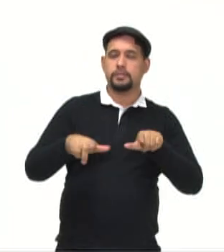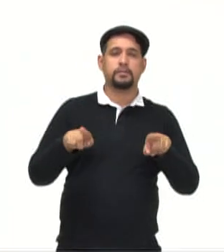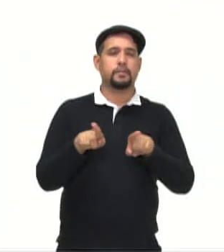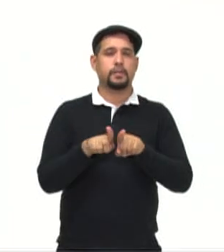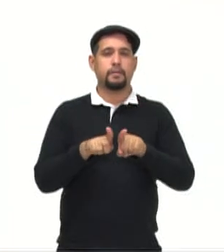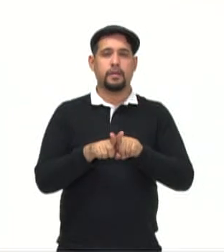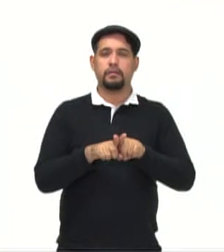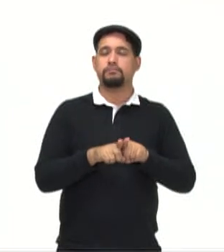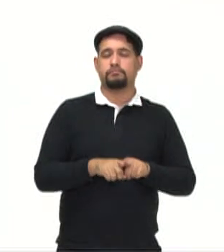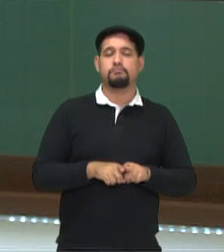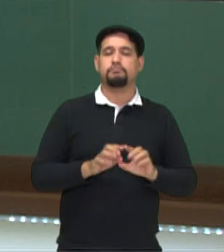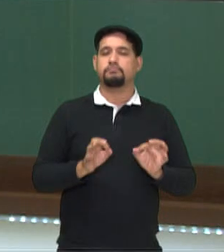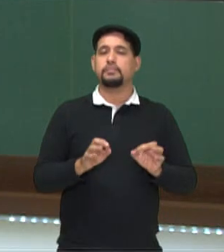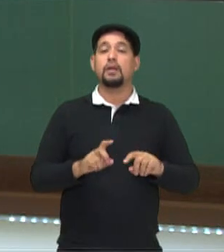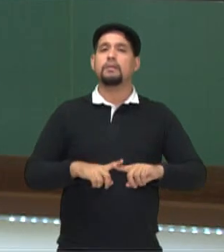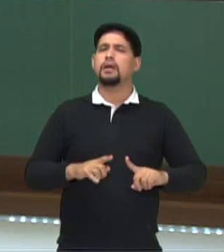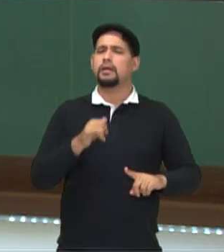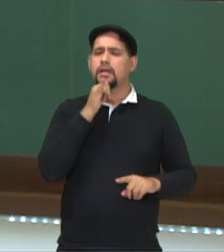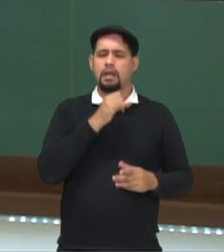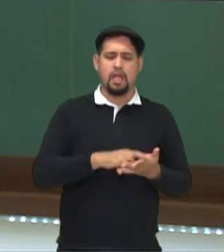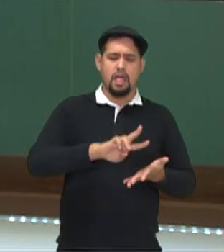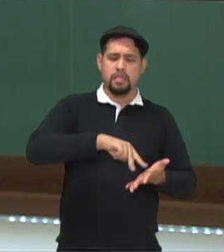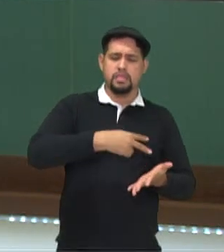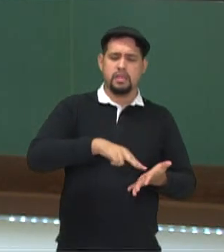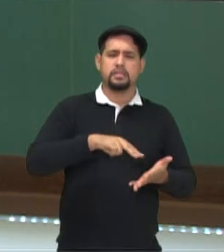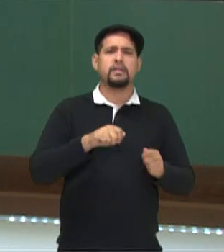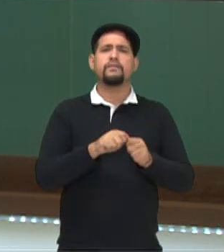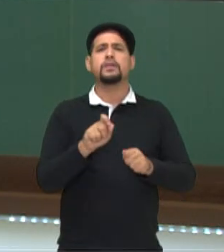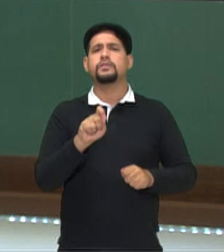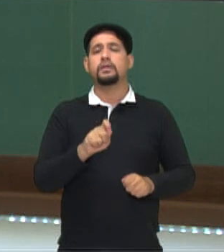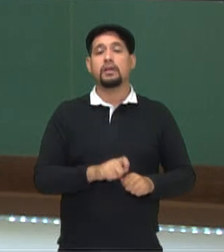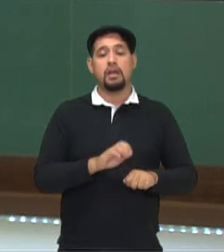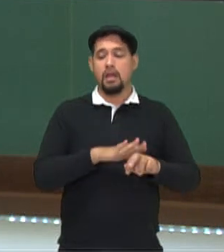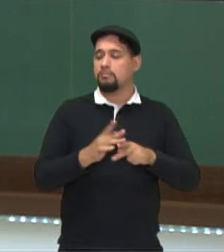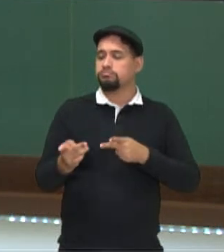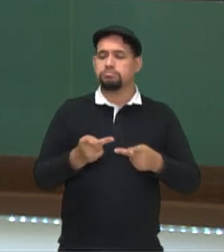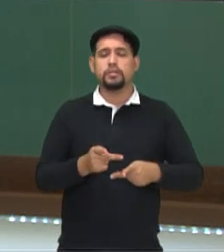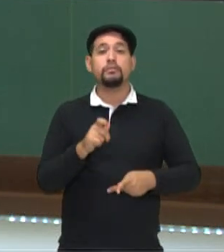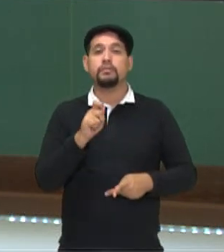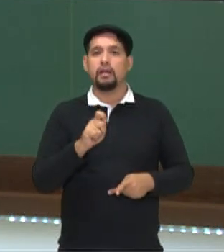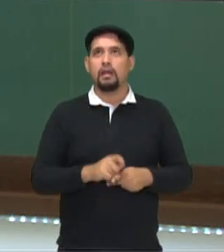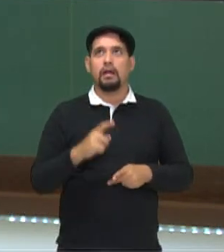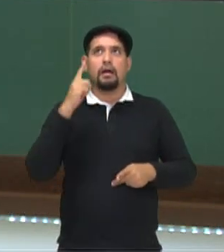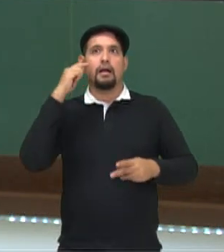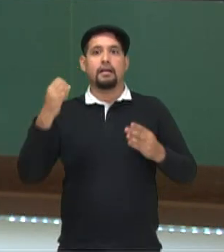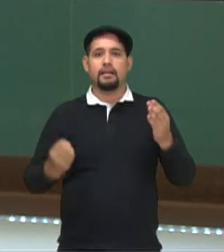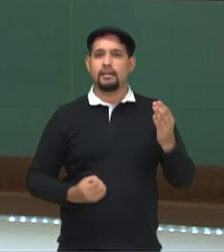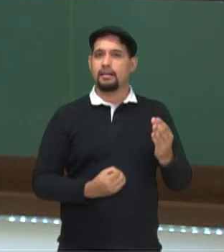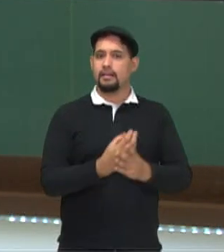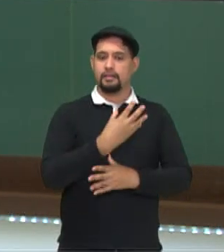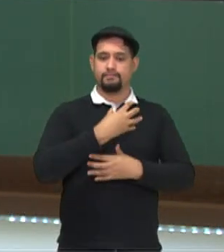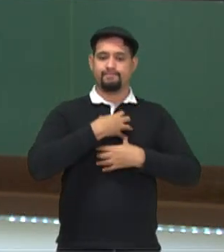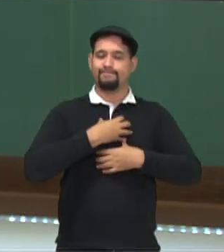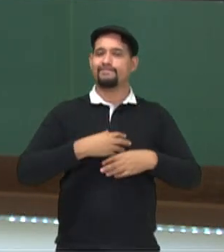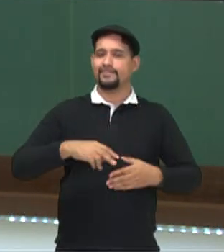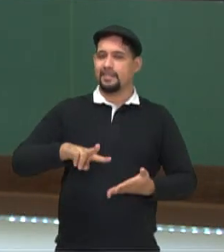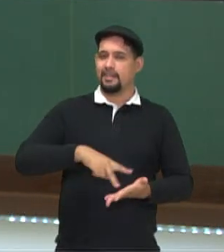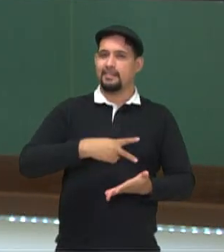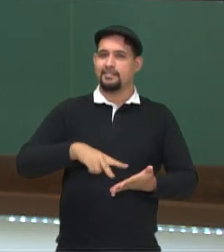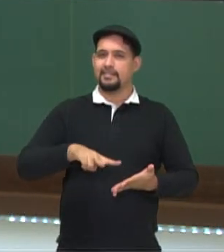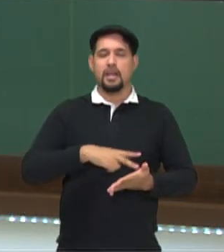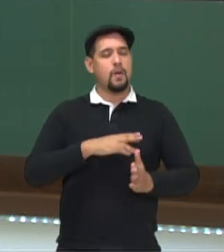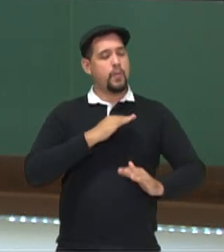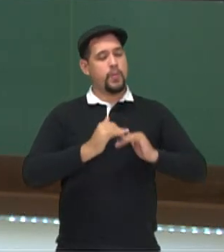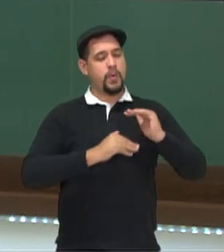dinâmica. Então, a dança criativa, ela nos convida a criar uma forma de dançar, a